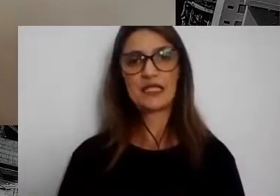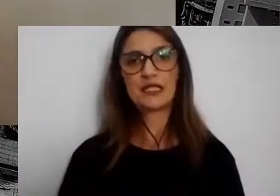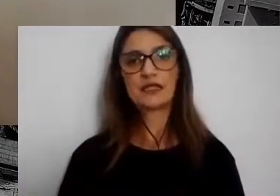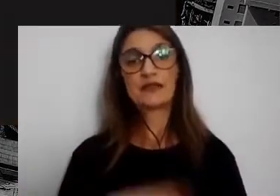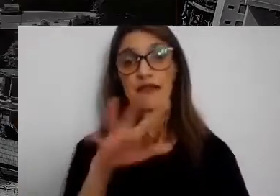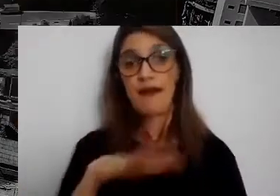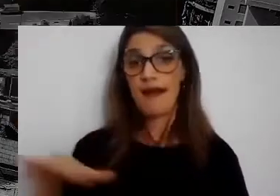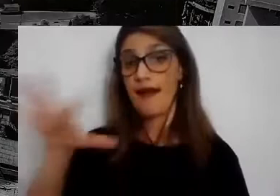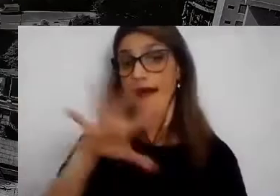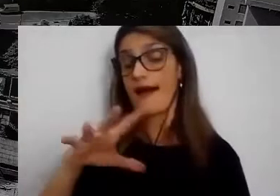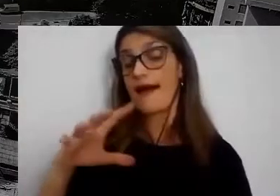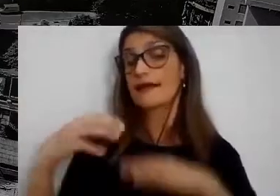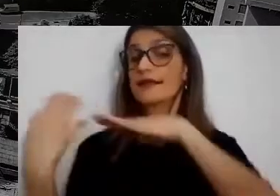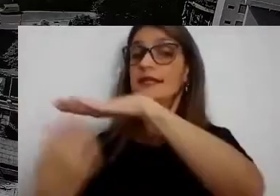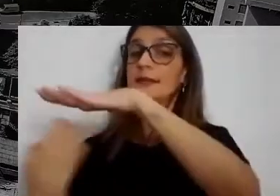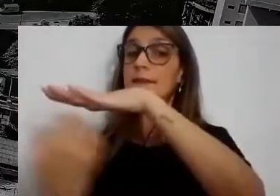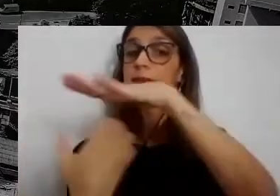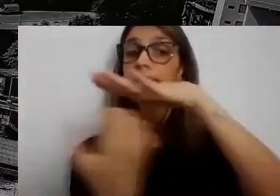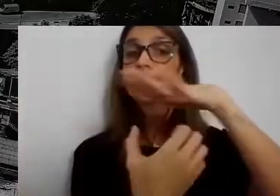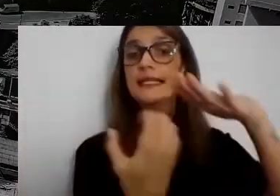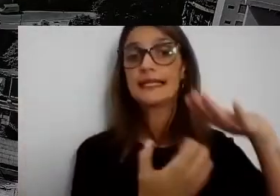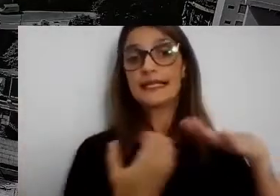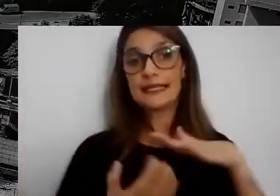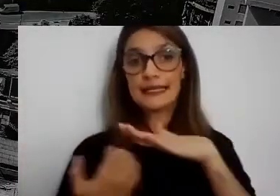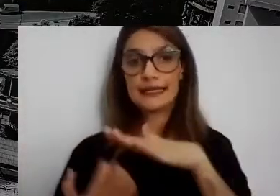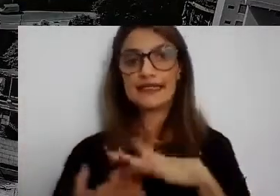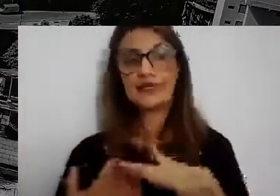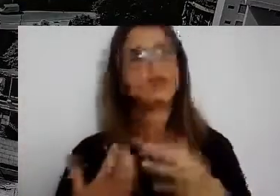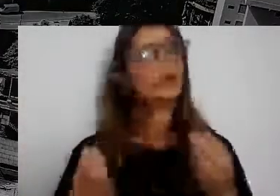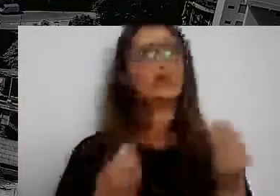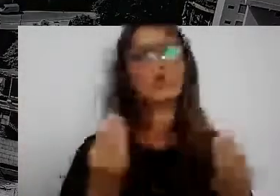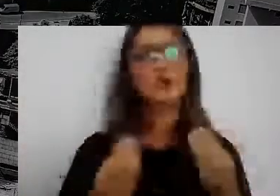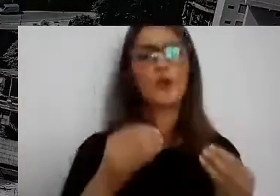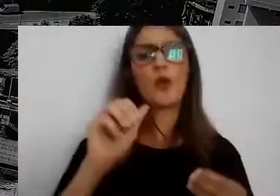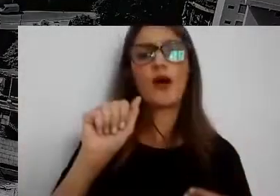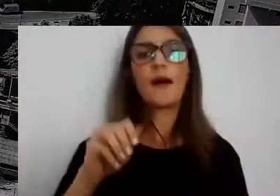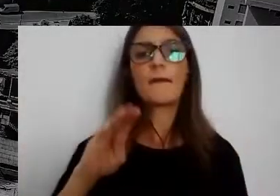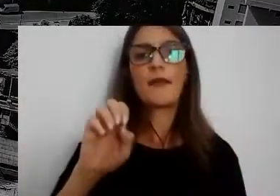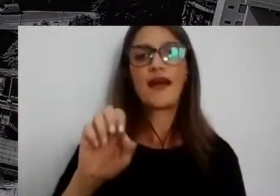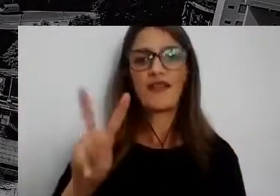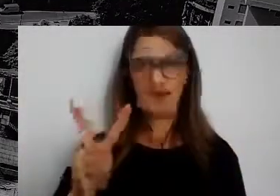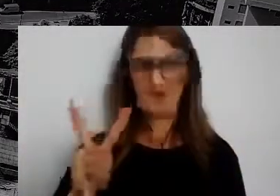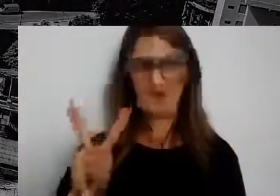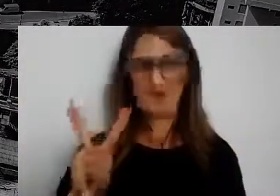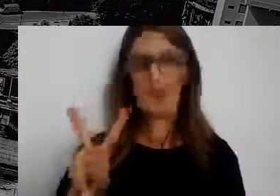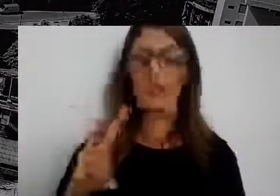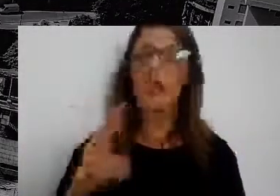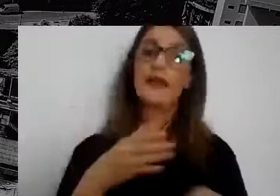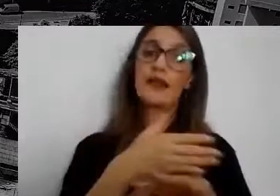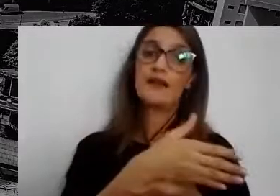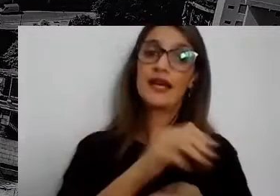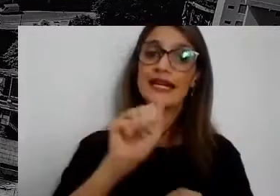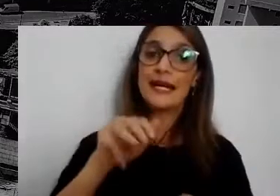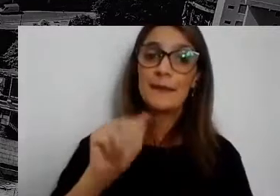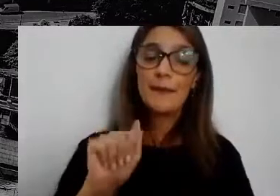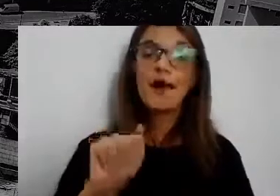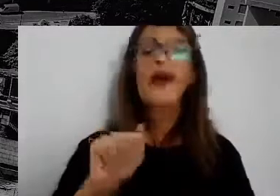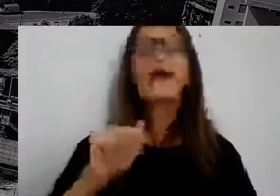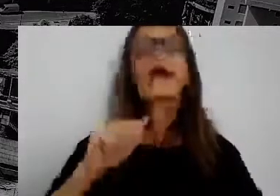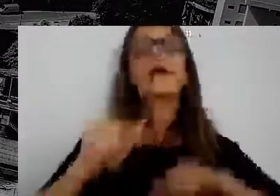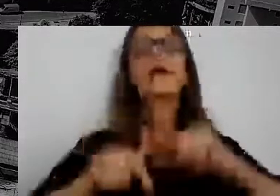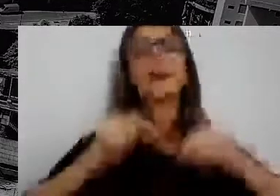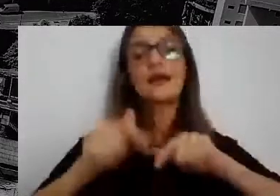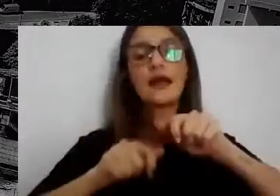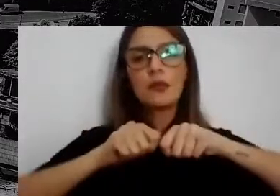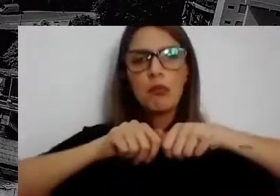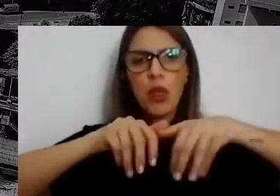esse tema, gostaria de saber, Beatriz, como que a Ambev, por meio da AMA, tem trabalhado para expandir seus programas